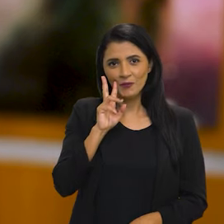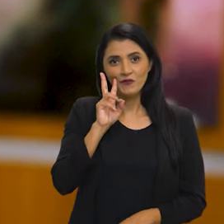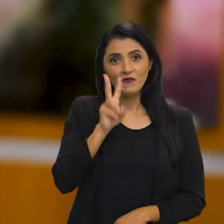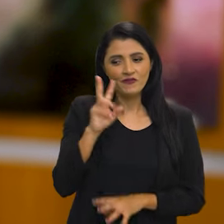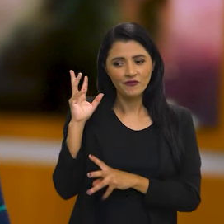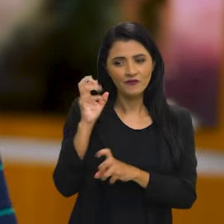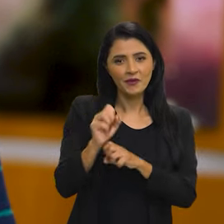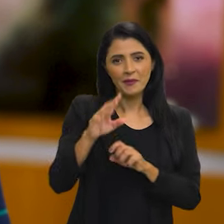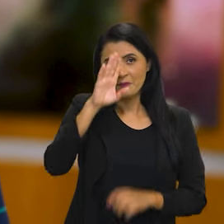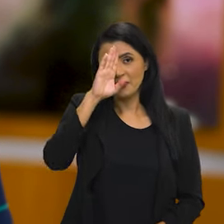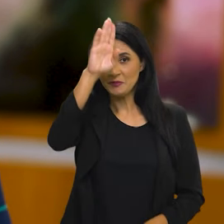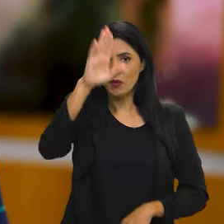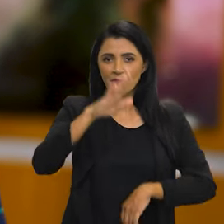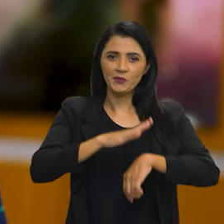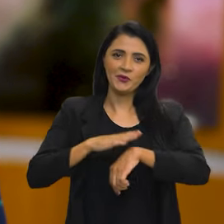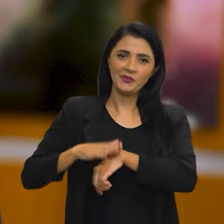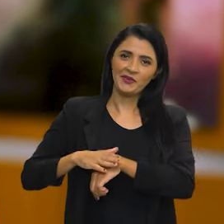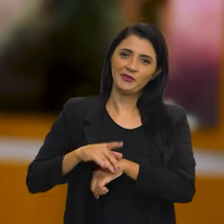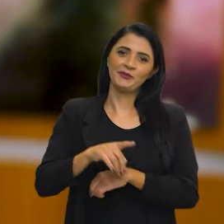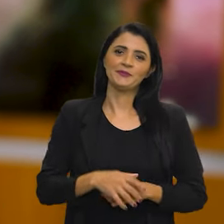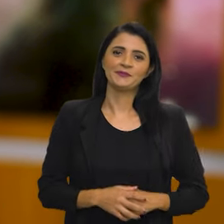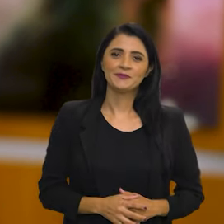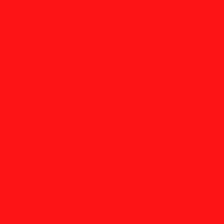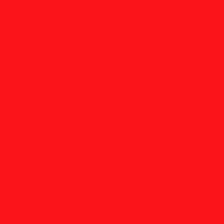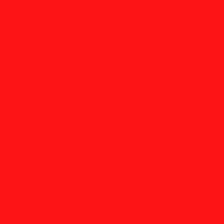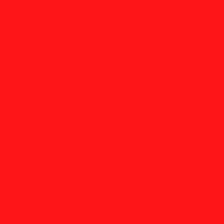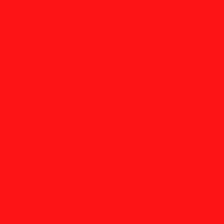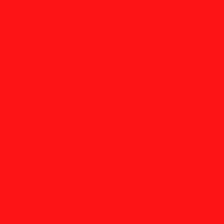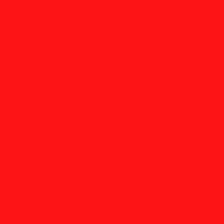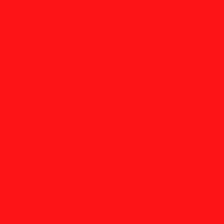Vamos rever agora os principais momentos destes temas.